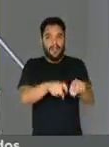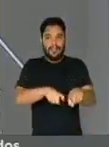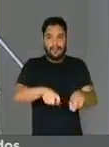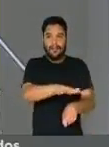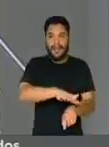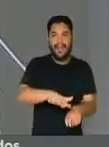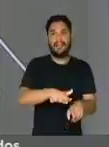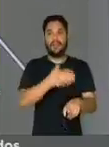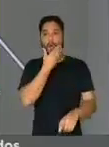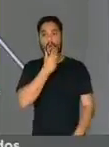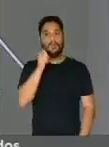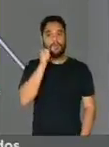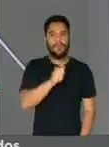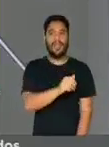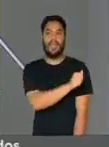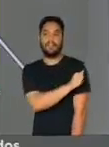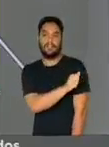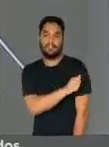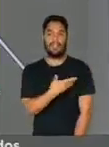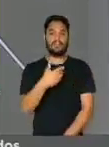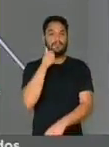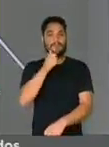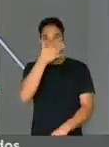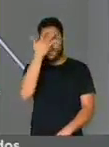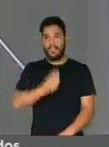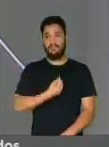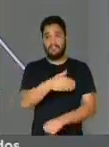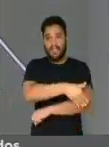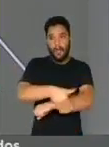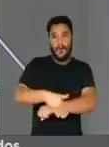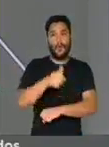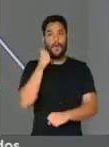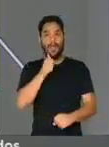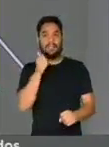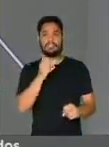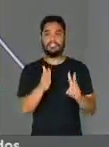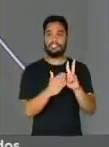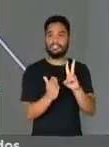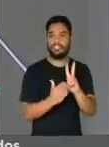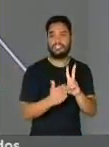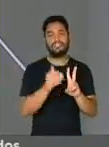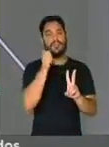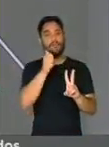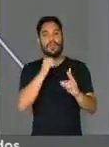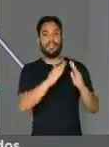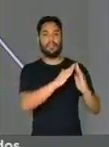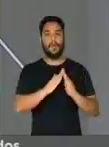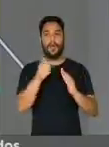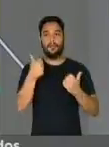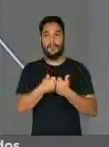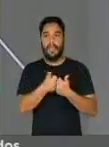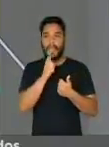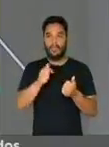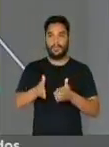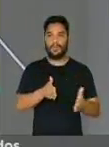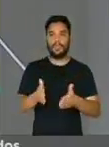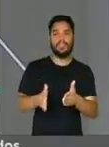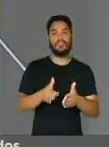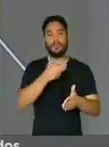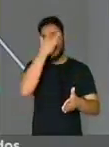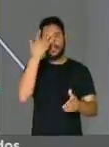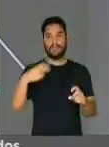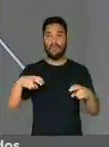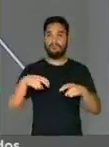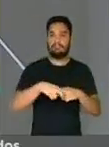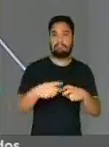estudantes, meninos e meninas de rua, mulheres indígenas, pesquisadoras, ribeirinhas, vítimas de escapelamento,